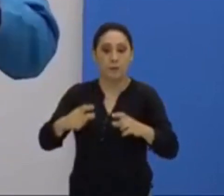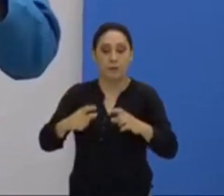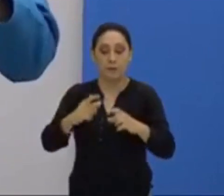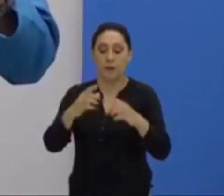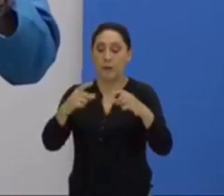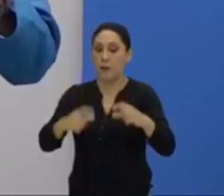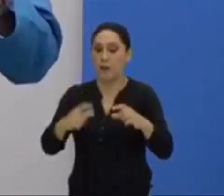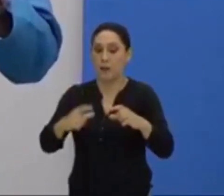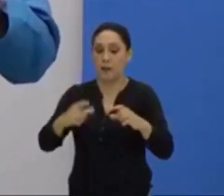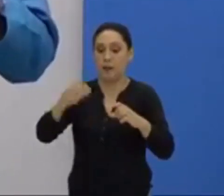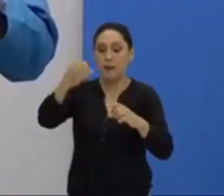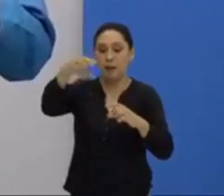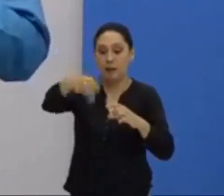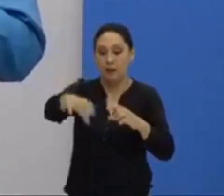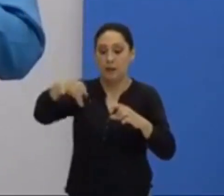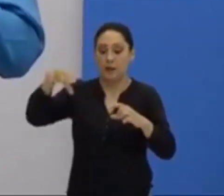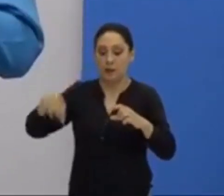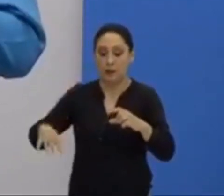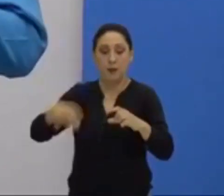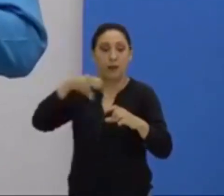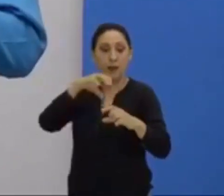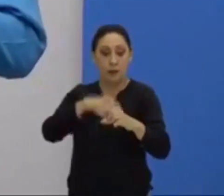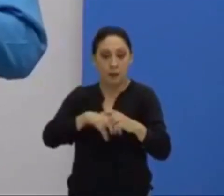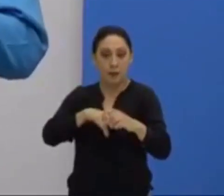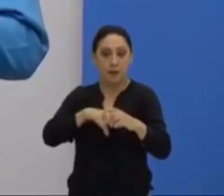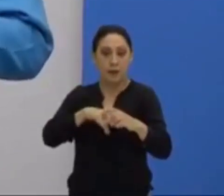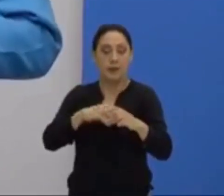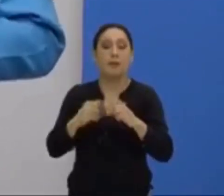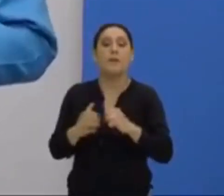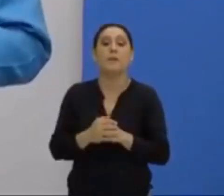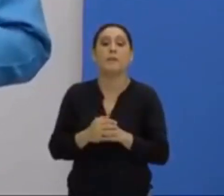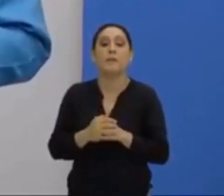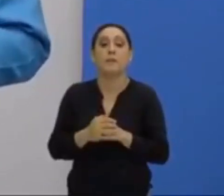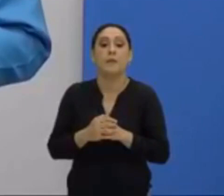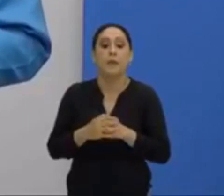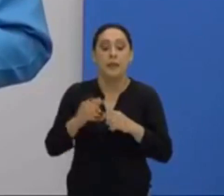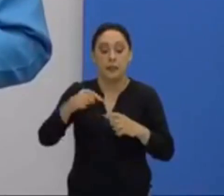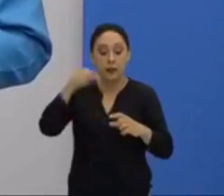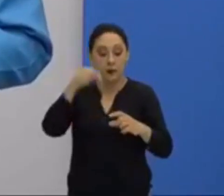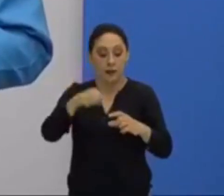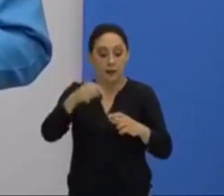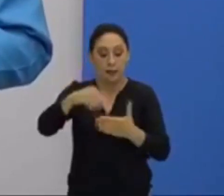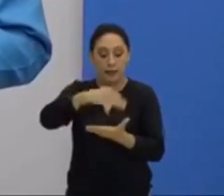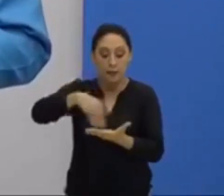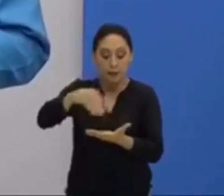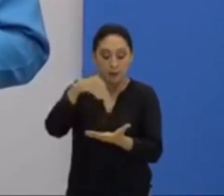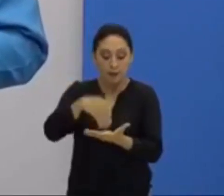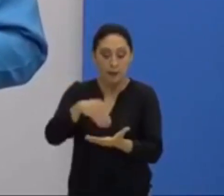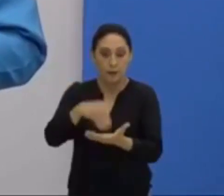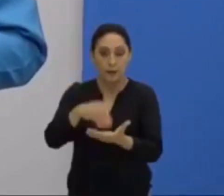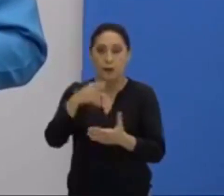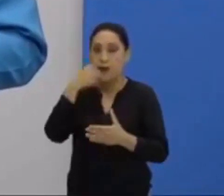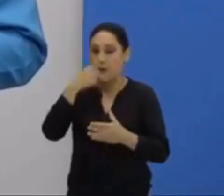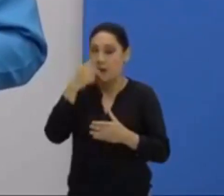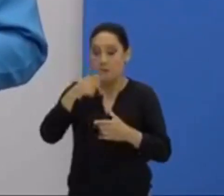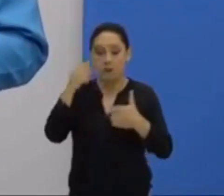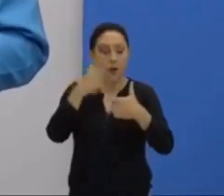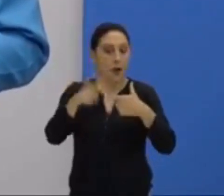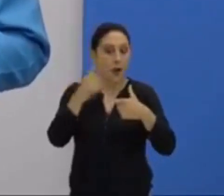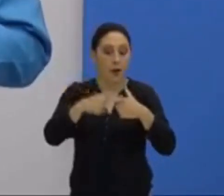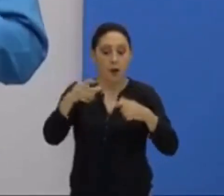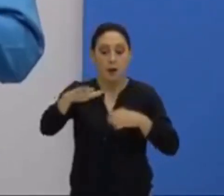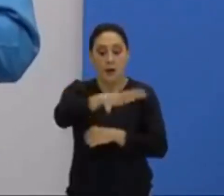localizado entre a Ásia, Europa e África. E dentro do Oriente Médio, nós vamos tratar de um conflito